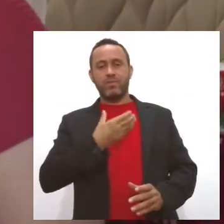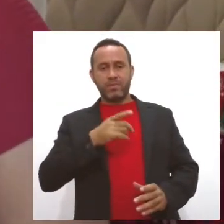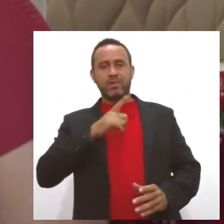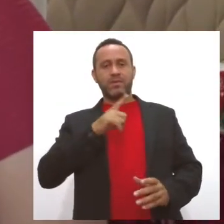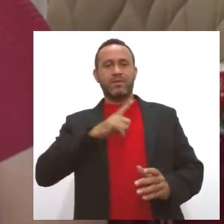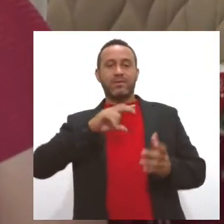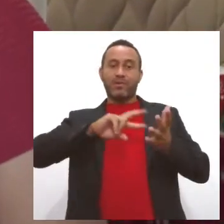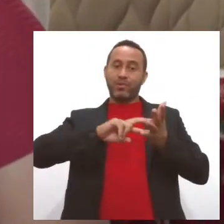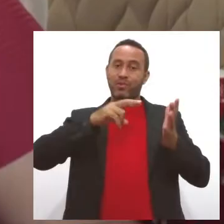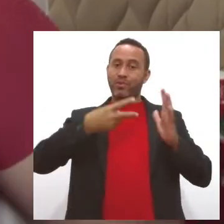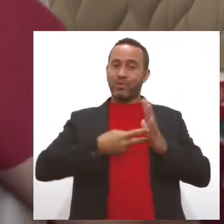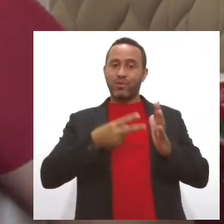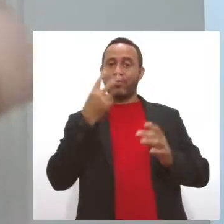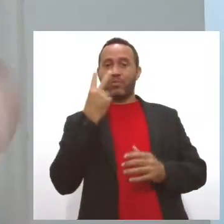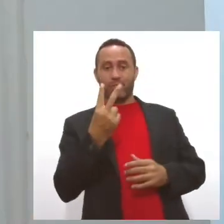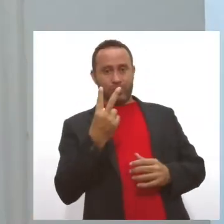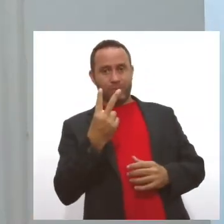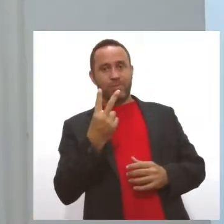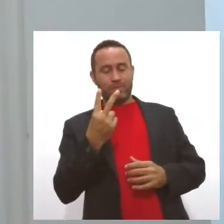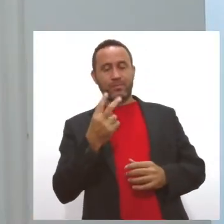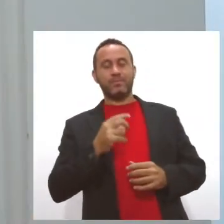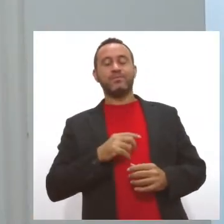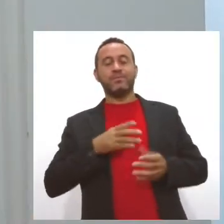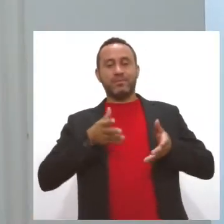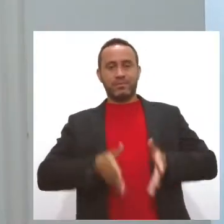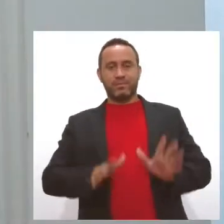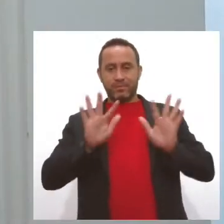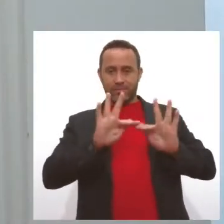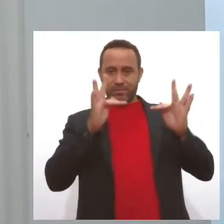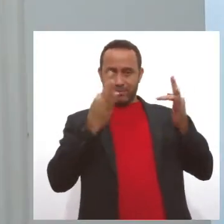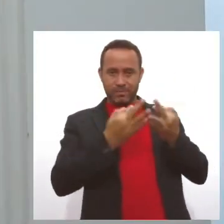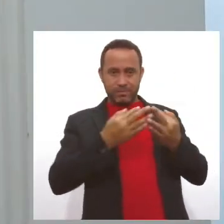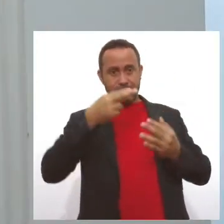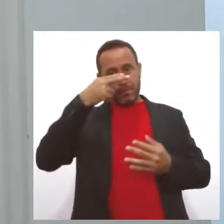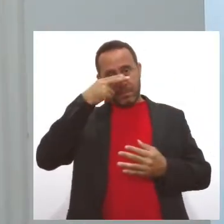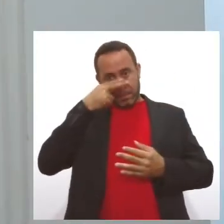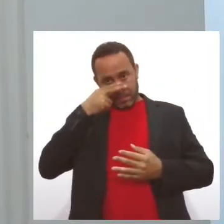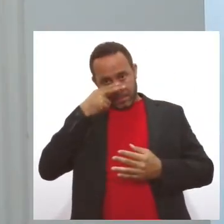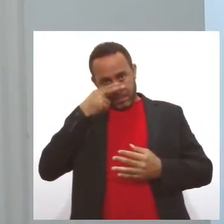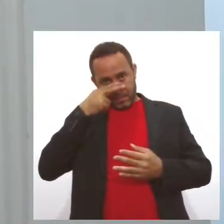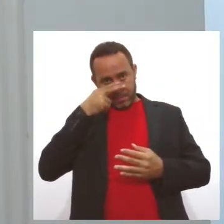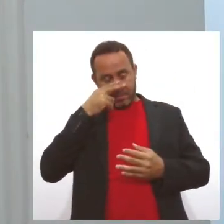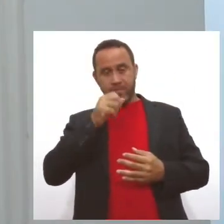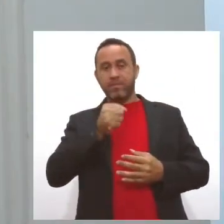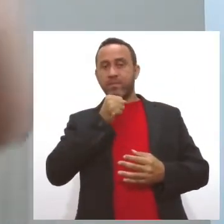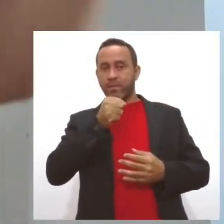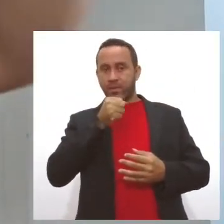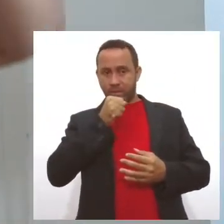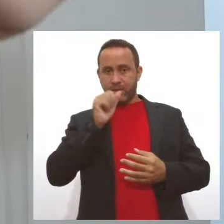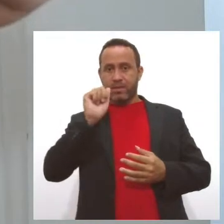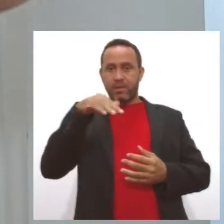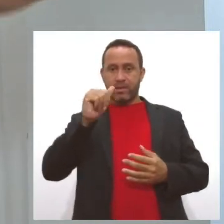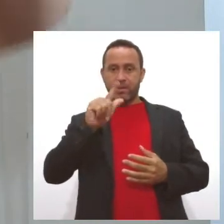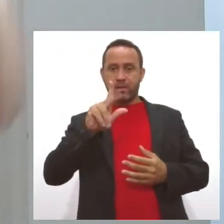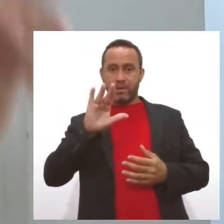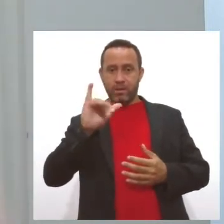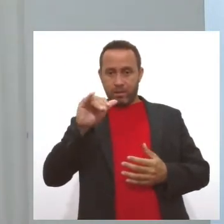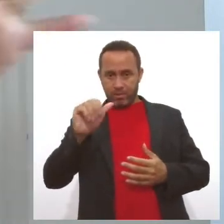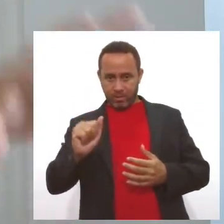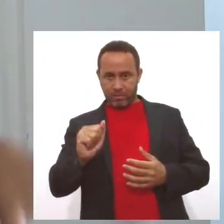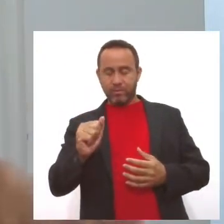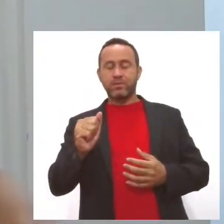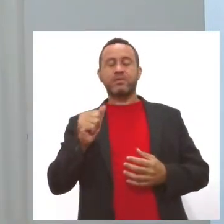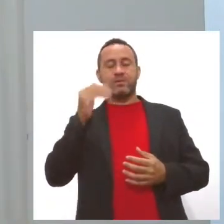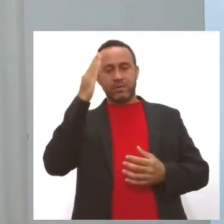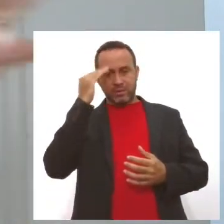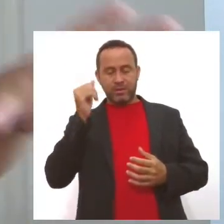duplo significado. Nascida em uma família de evangélicos, a jornalista Ana Lúcia do Carmo admite que na